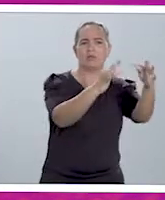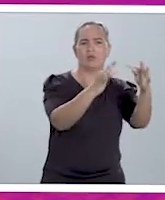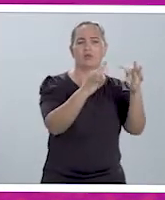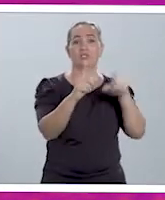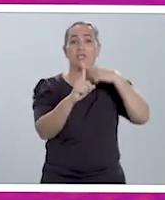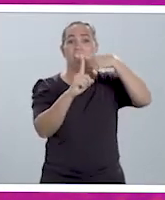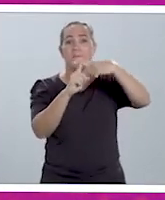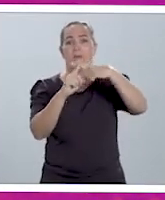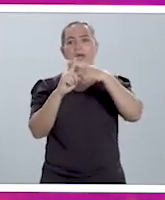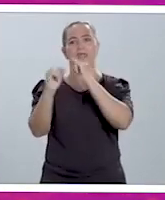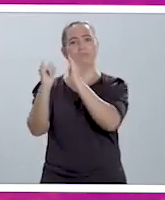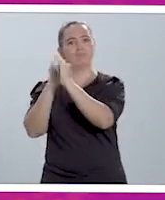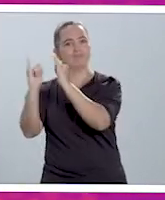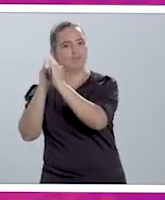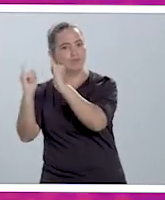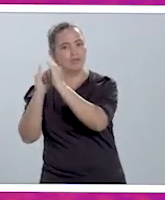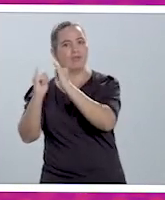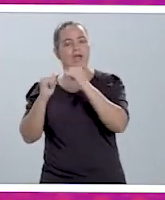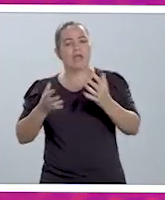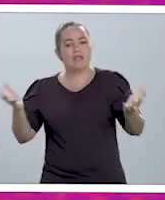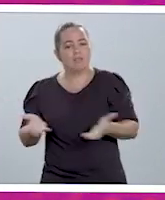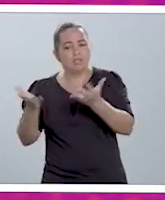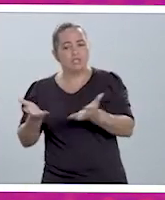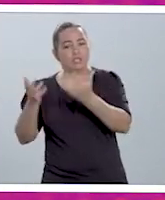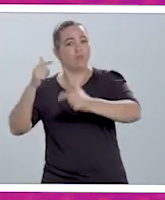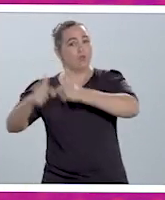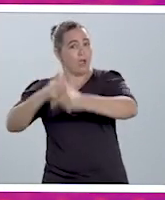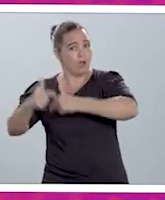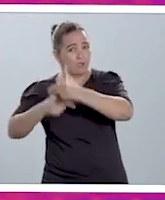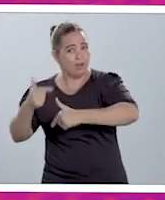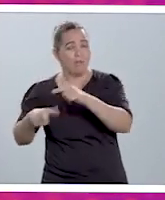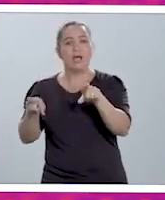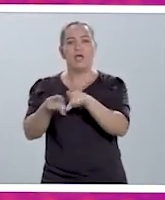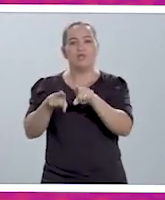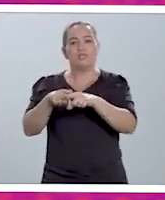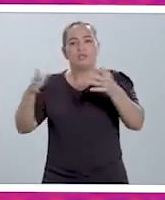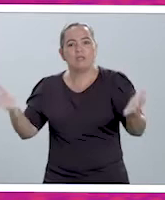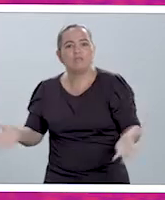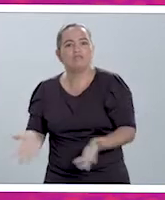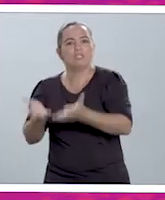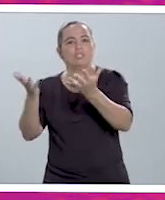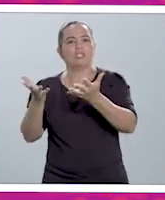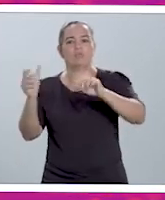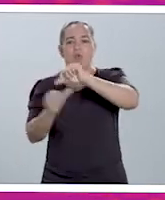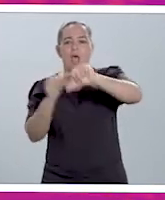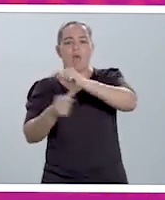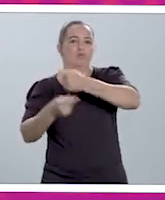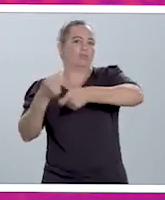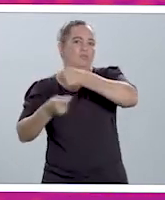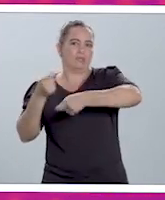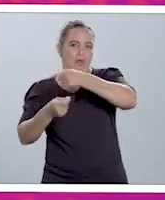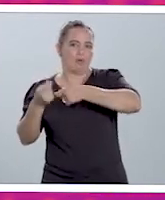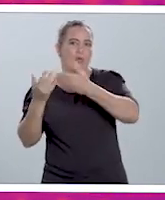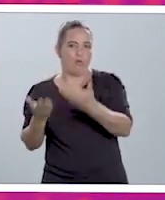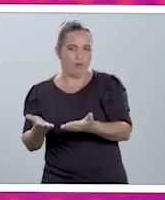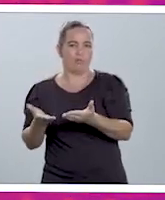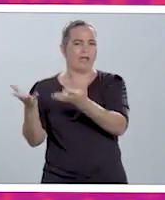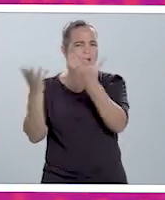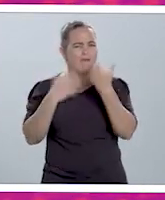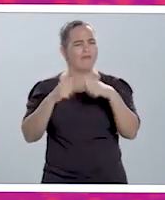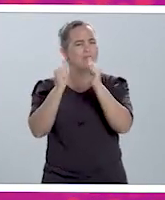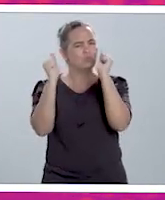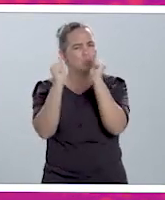conectividade poderão impulsionar a empregabilidade em nossa cidade e assim favorecer essa virada econômica que tanto queremos ver.